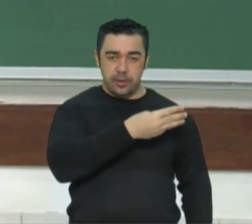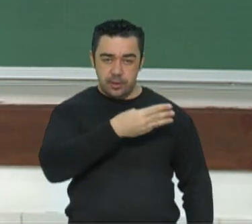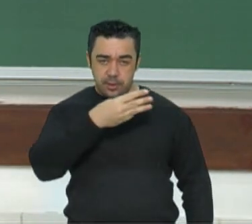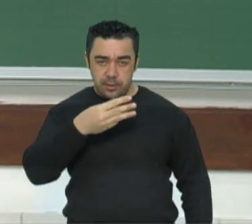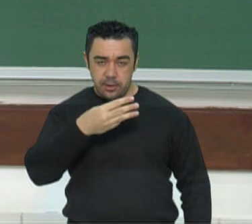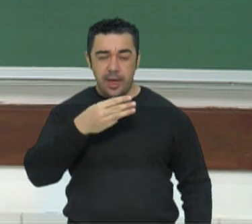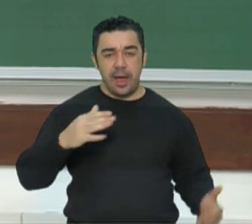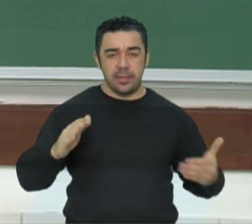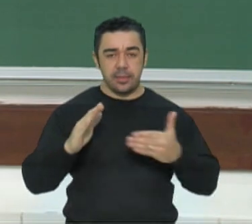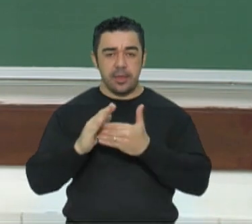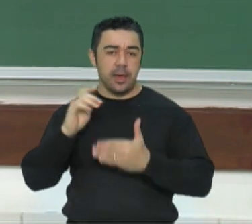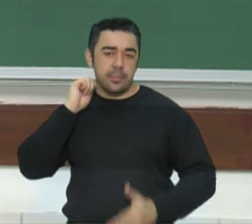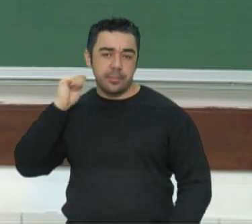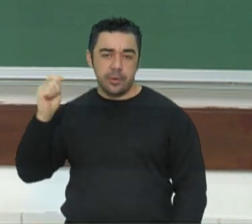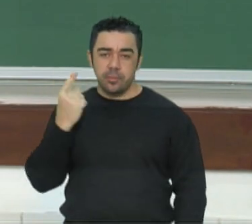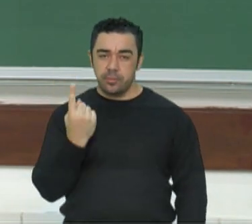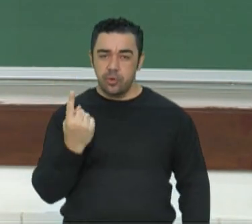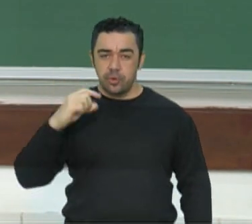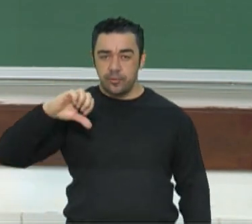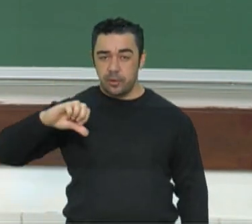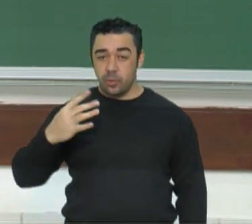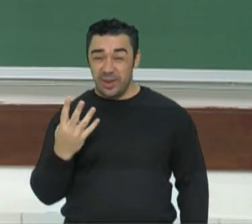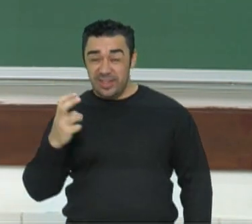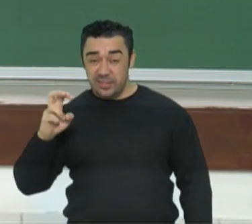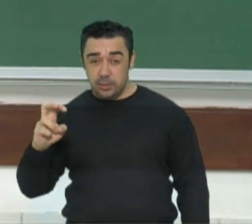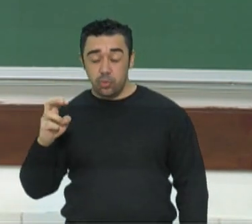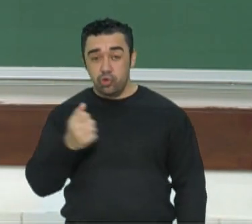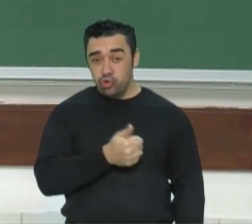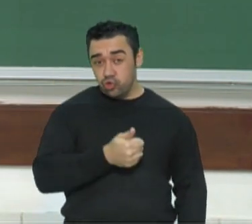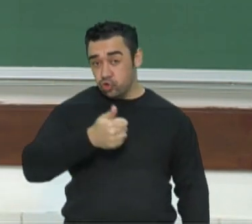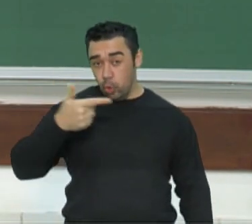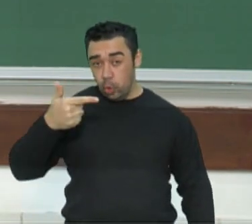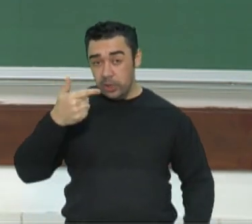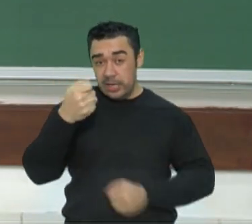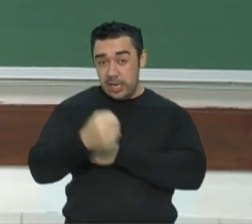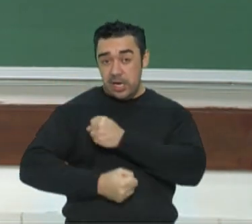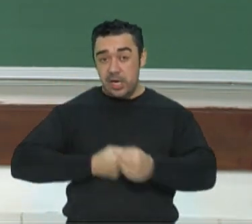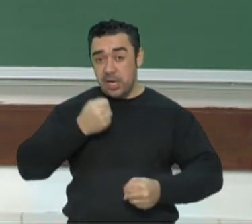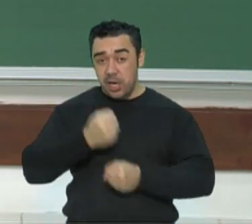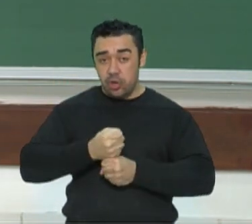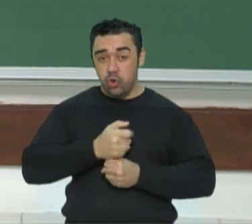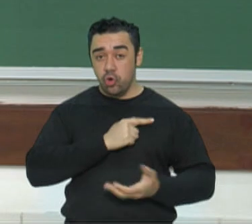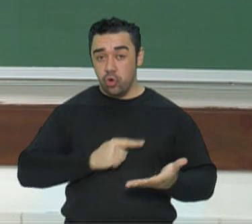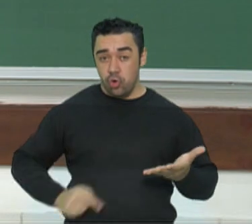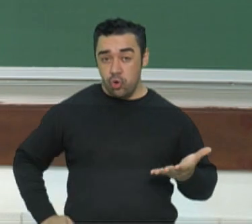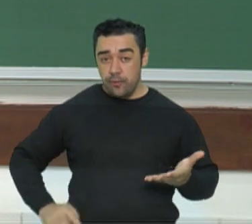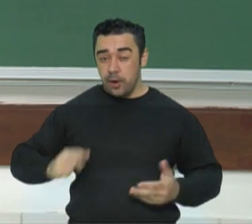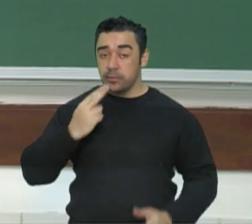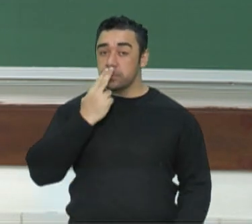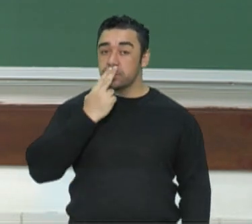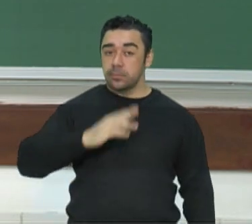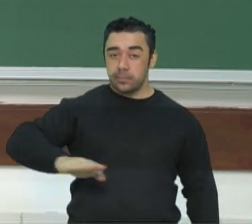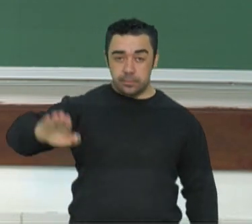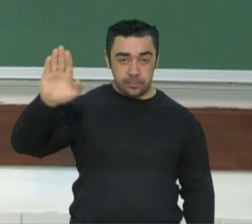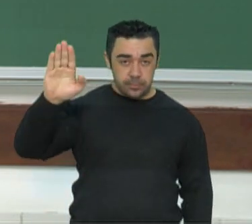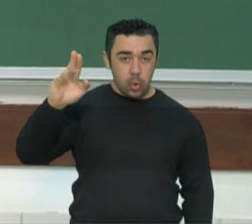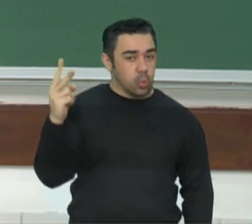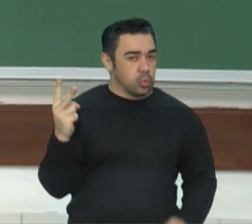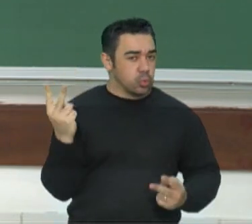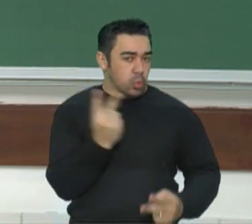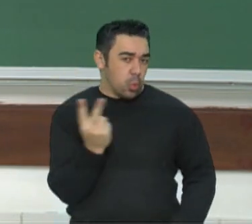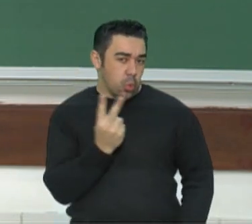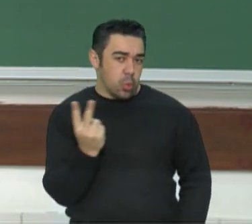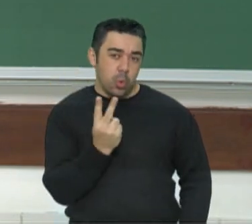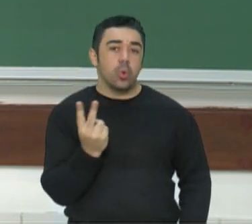1945. Então, você tem aí 12 anos de governo Hitler. Importante nos dois casos, ambos